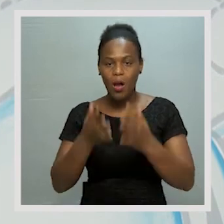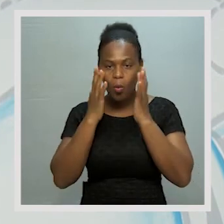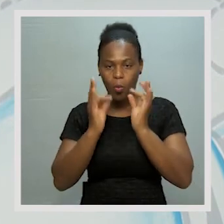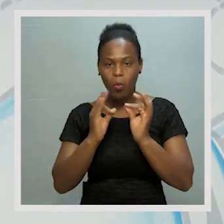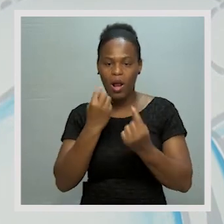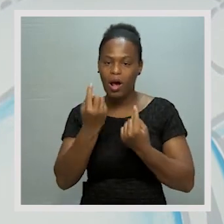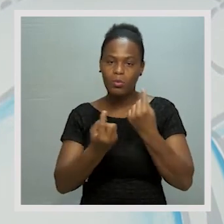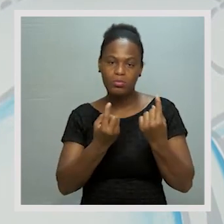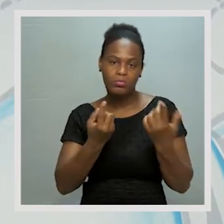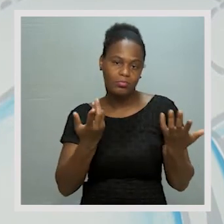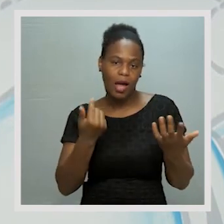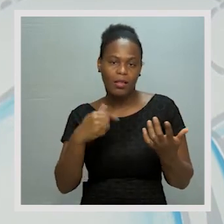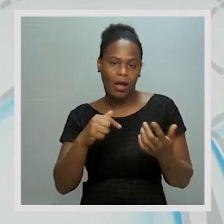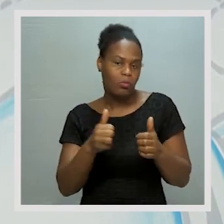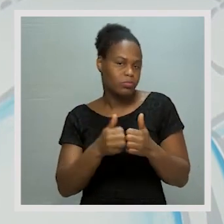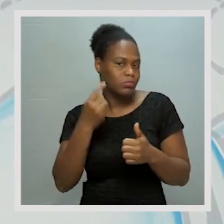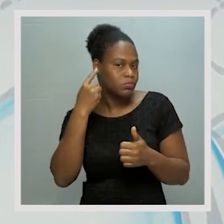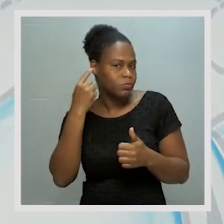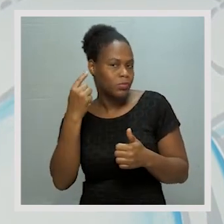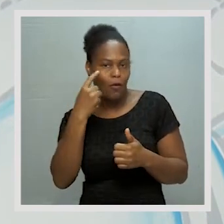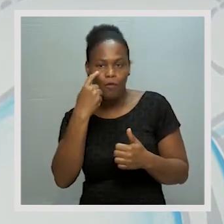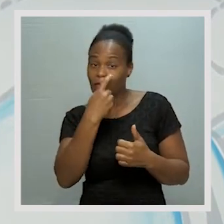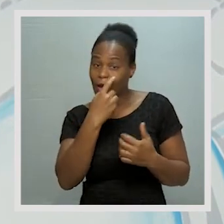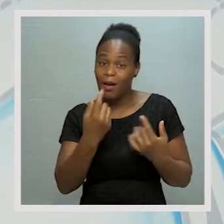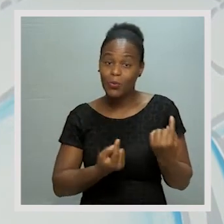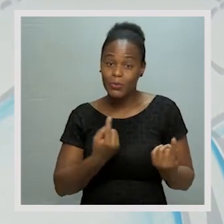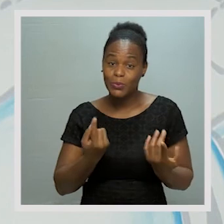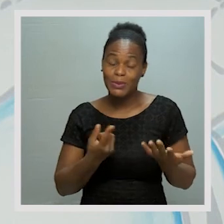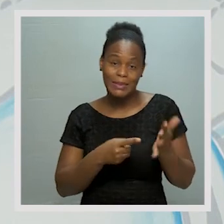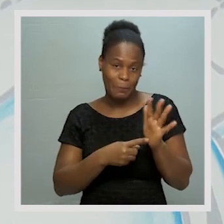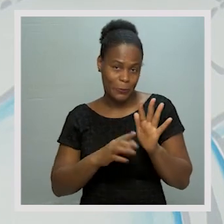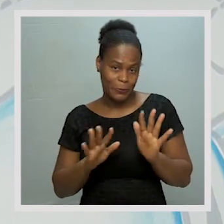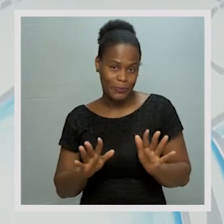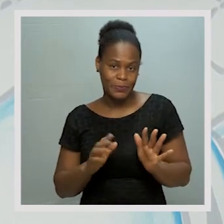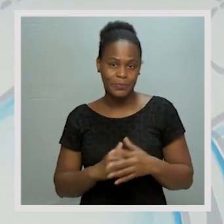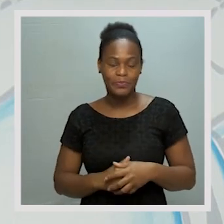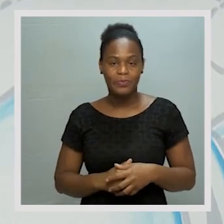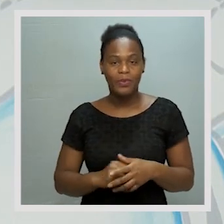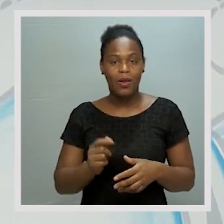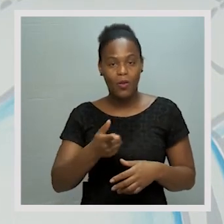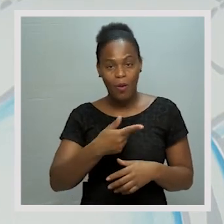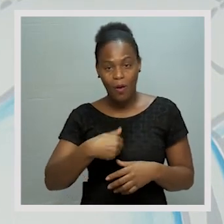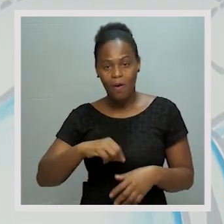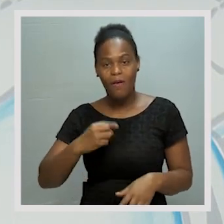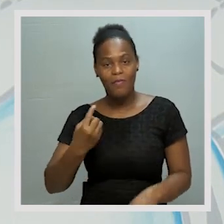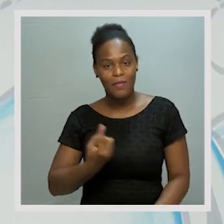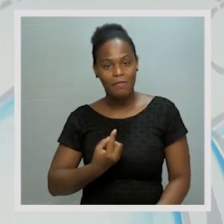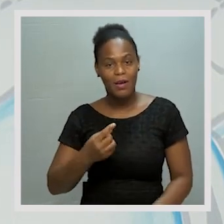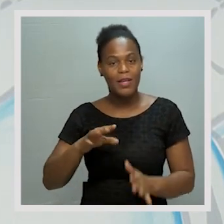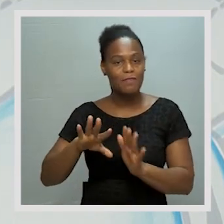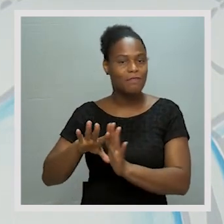Alguns cuidados a ter com a audição e a visão. Por exemplo, nós